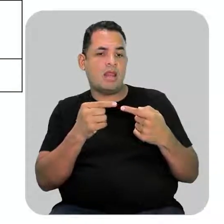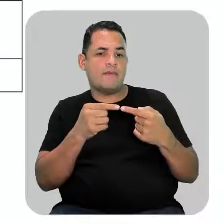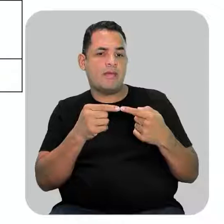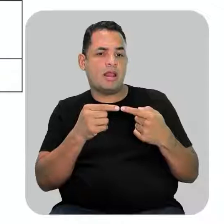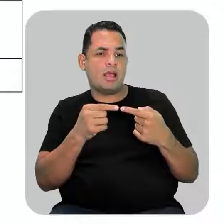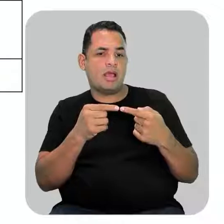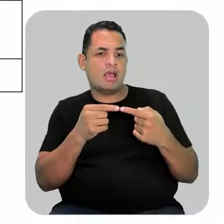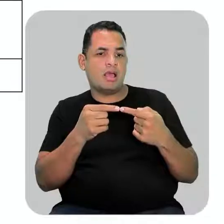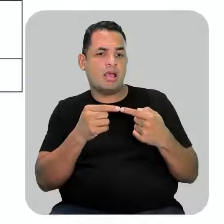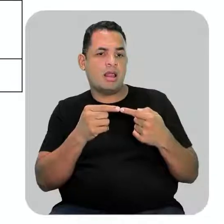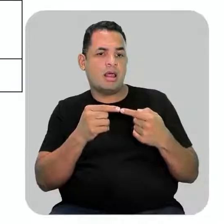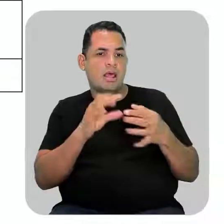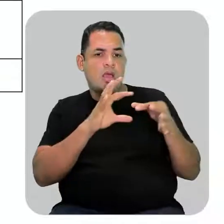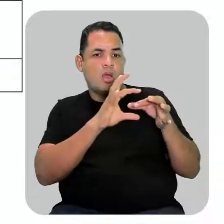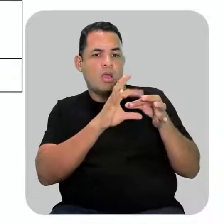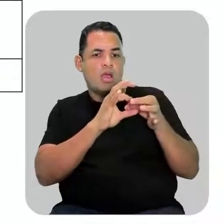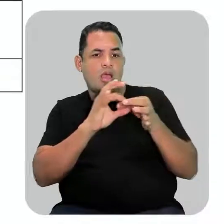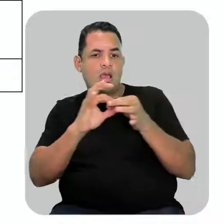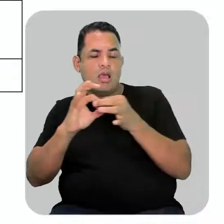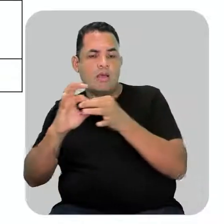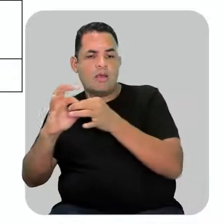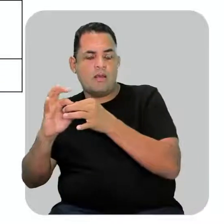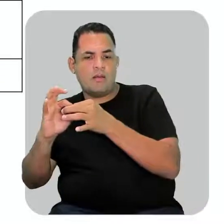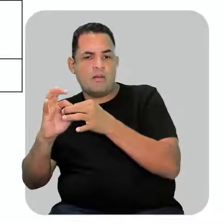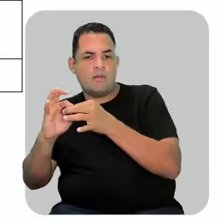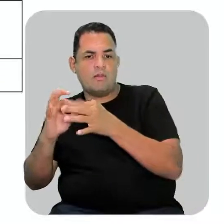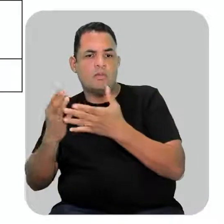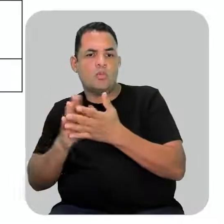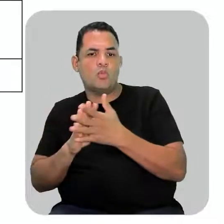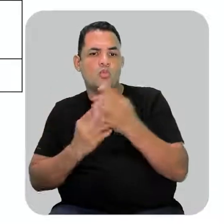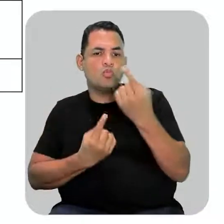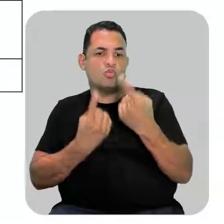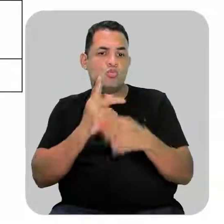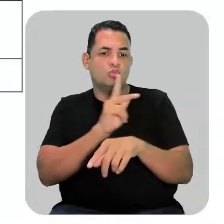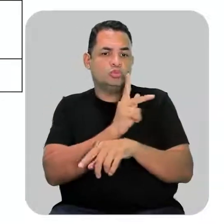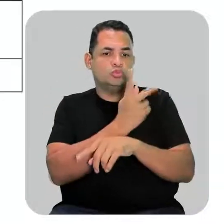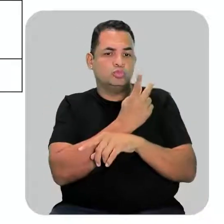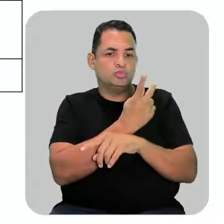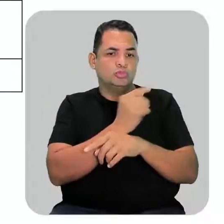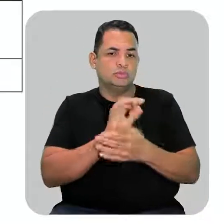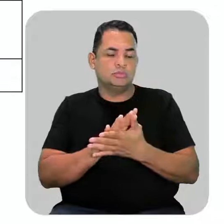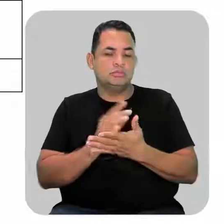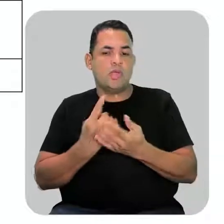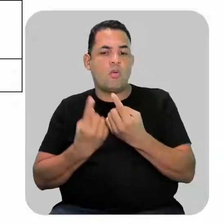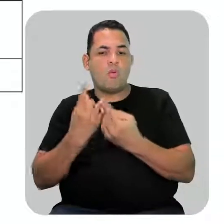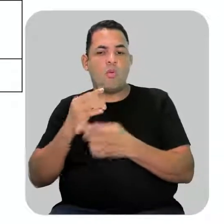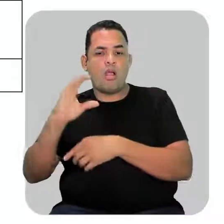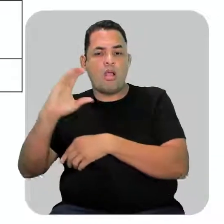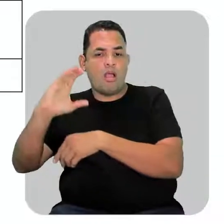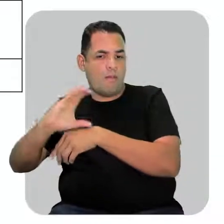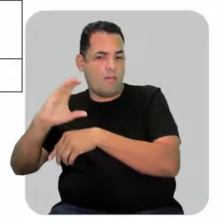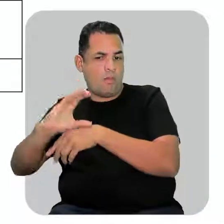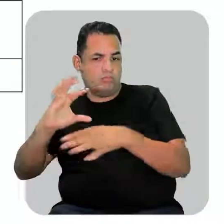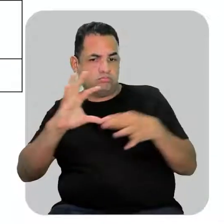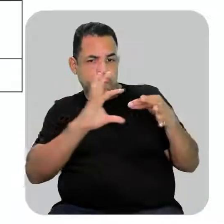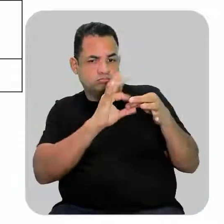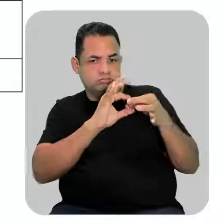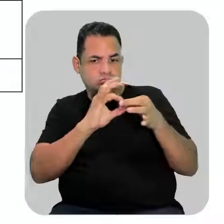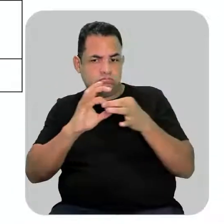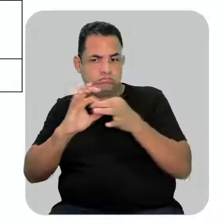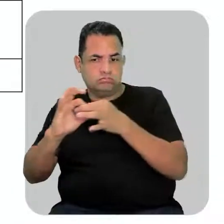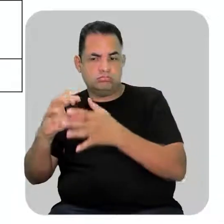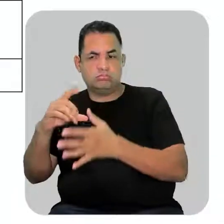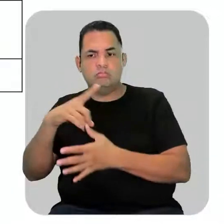carbônica. Ele vai se ligar no lugar de um dos hidrogênios, de algum carbono da cadeia, por isso que eles